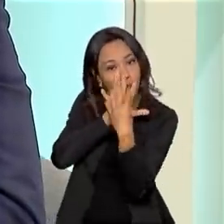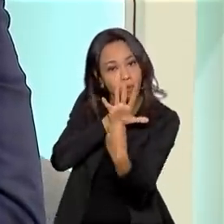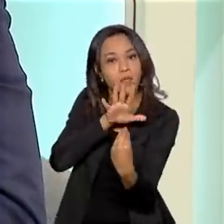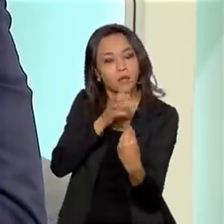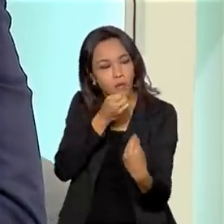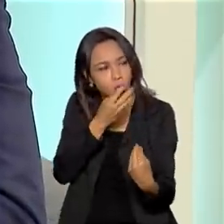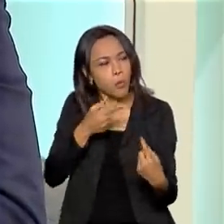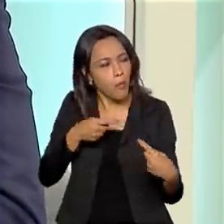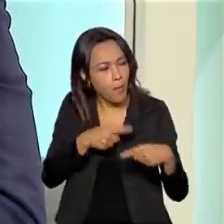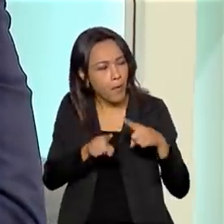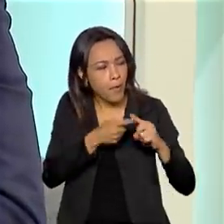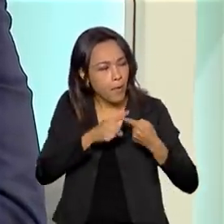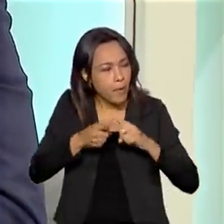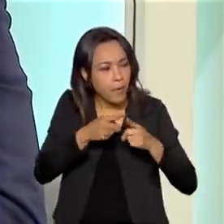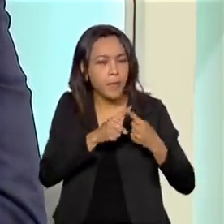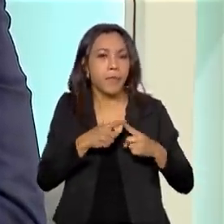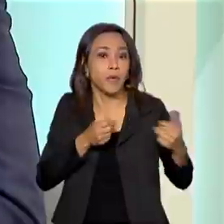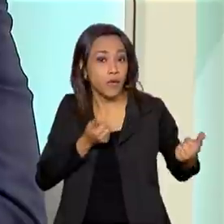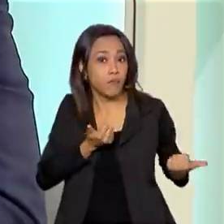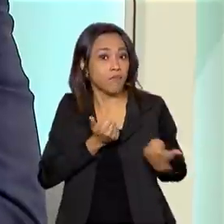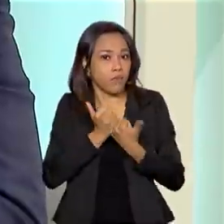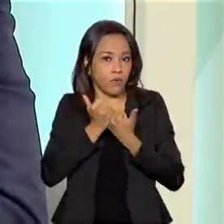avançada junto ao BNDES,